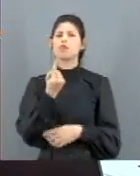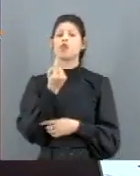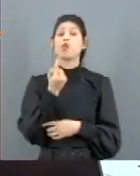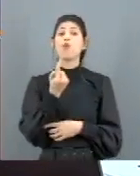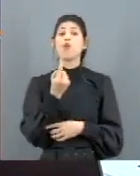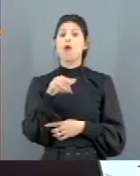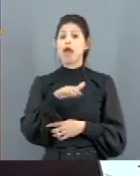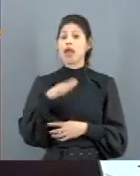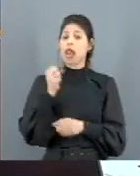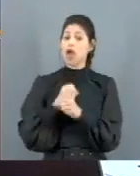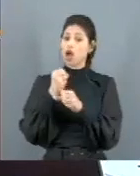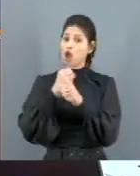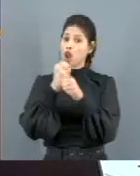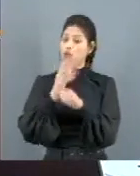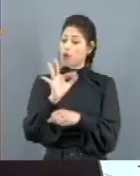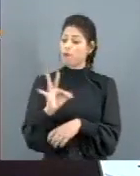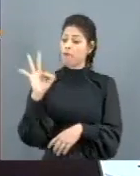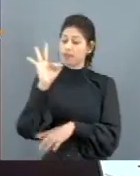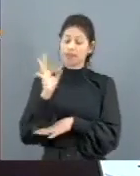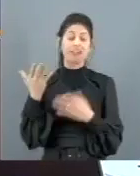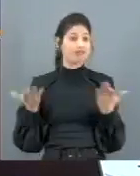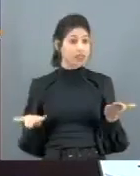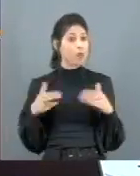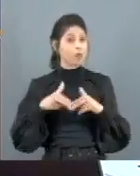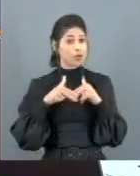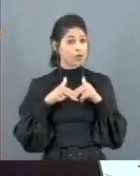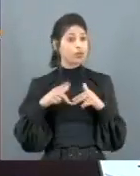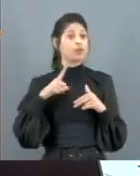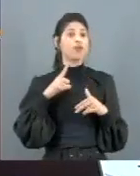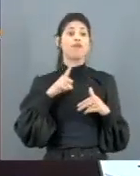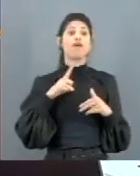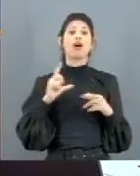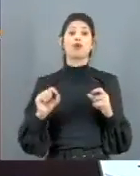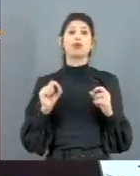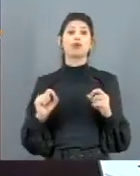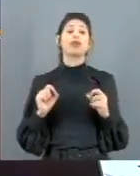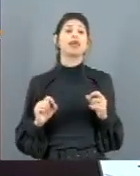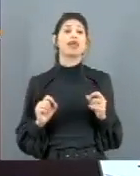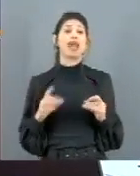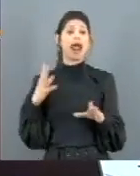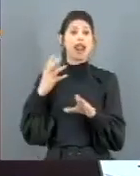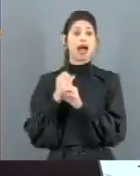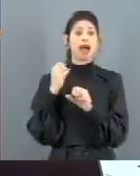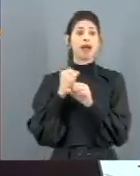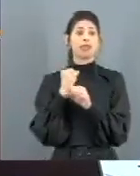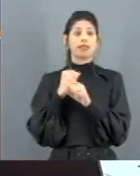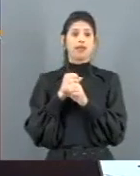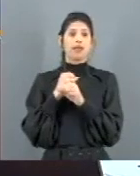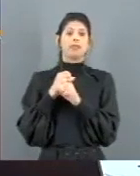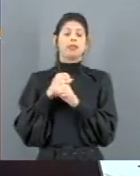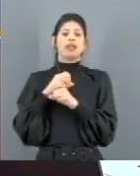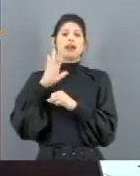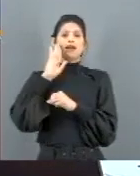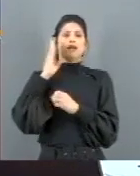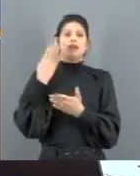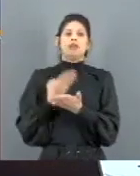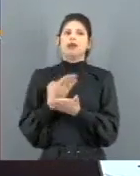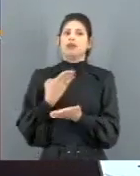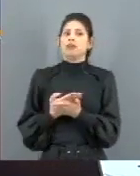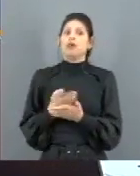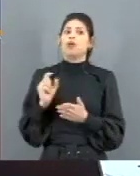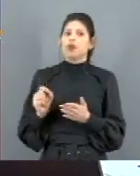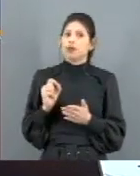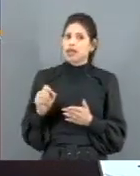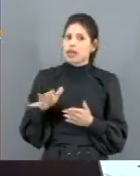federais. É justo, senador Efraim, que esse recurso seja debitado, creditado na conta do Estado e